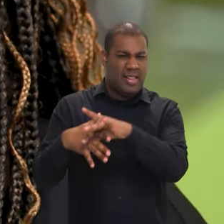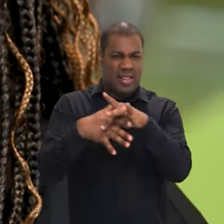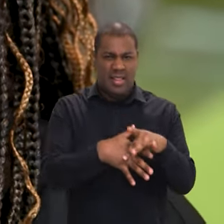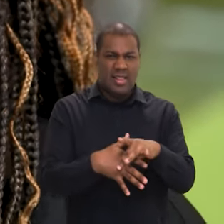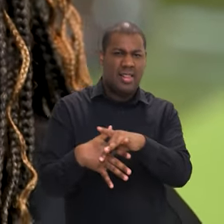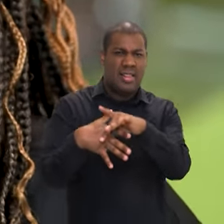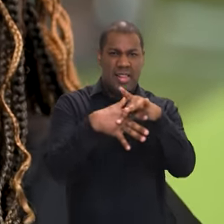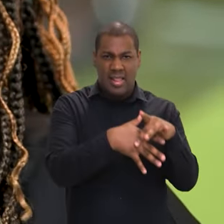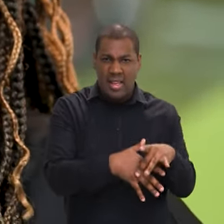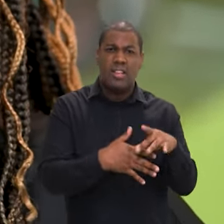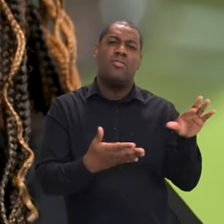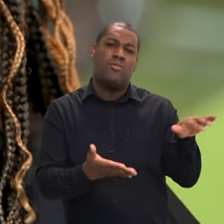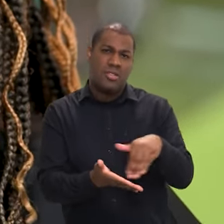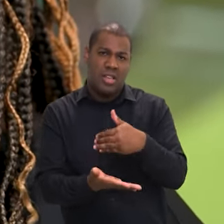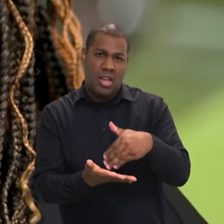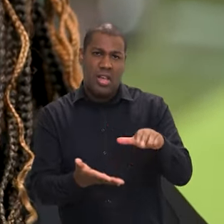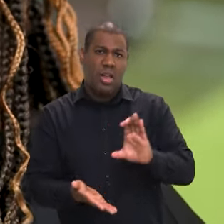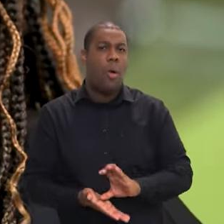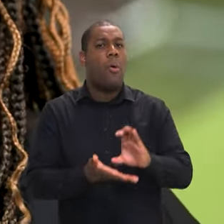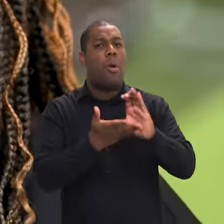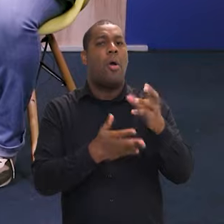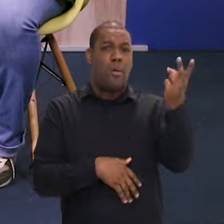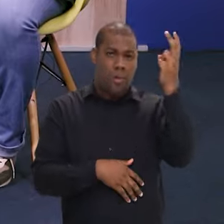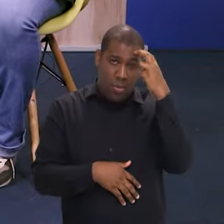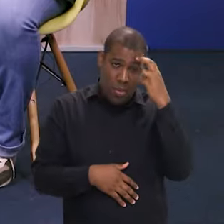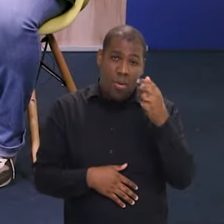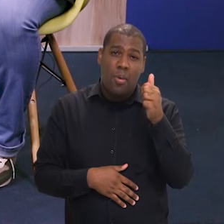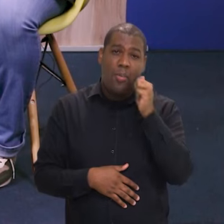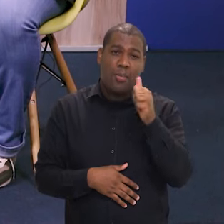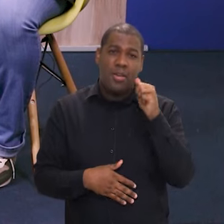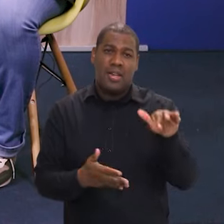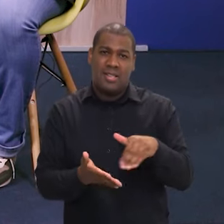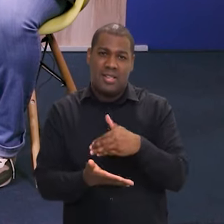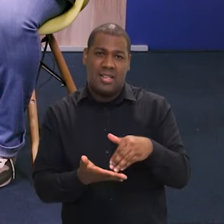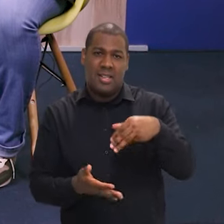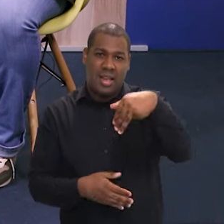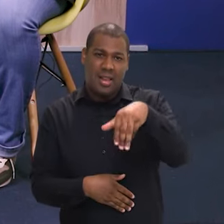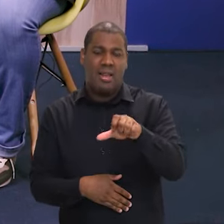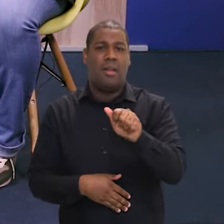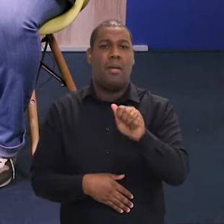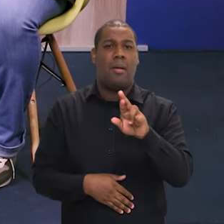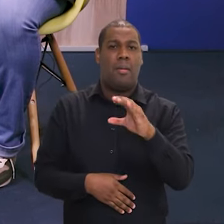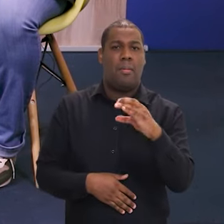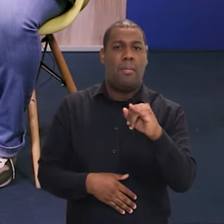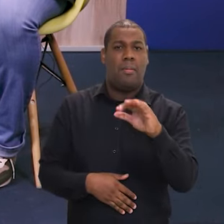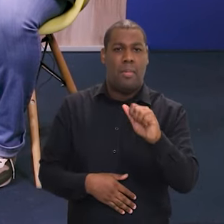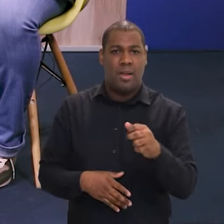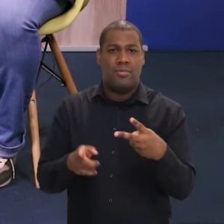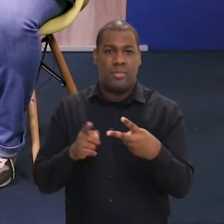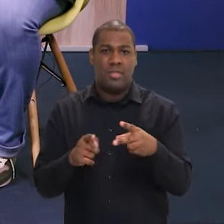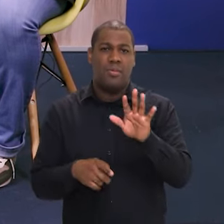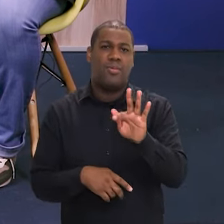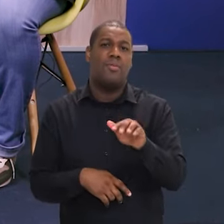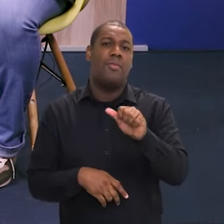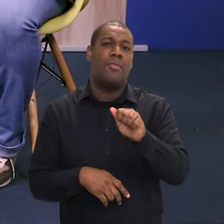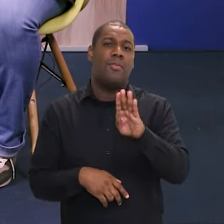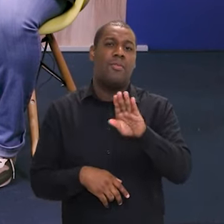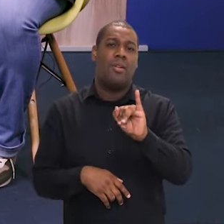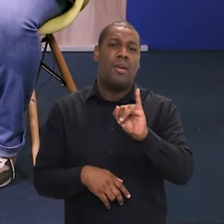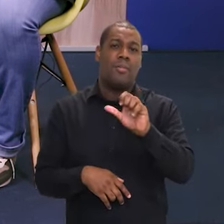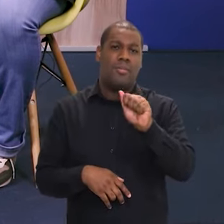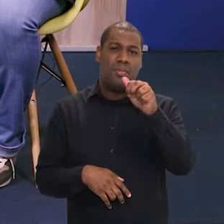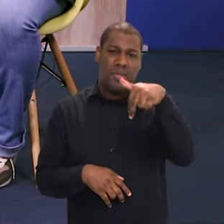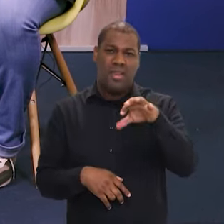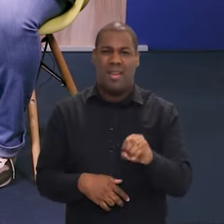capitaneamento da Secretaria de Comitês de Cultura, secretária Márcia Hollenberg, secretário Fabiano Piuba,